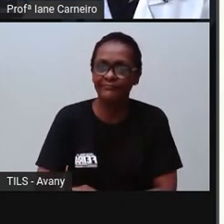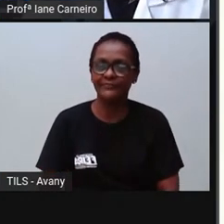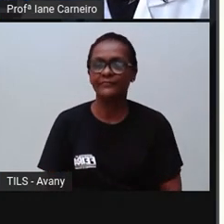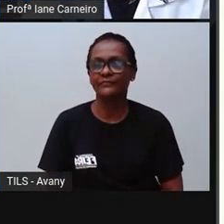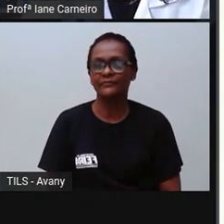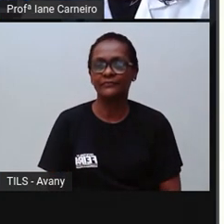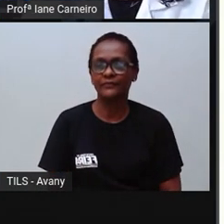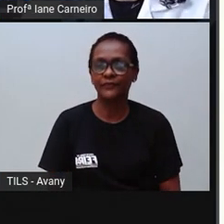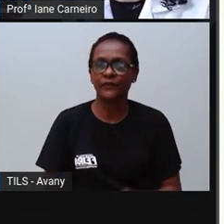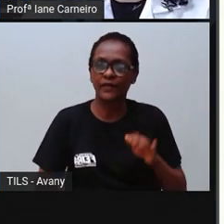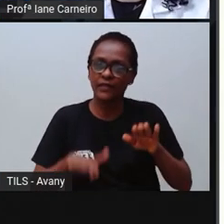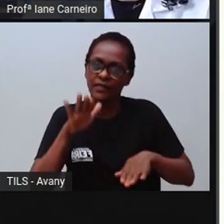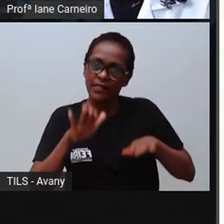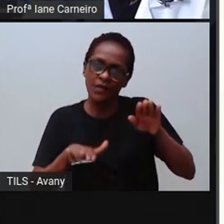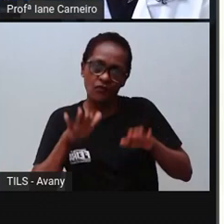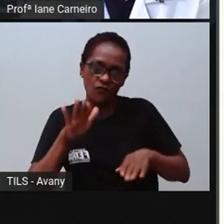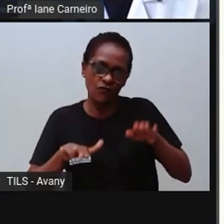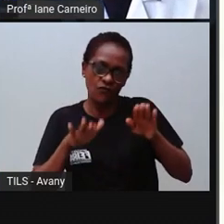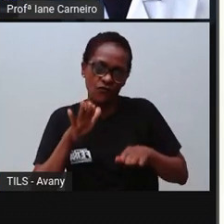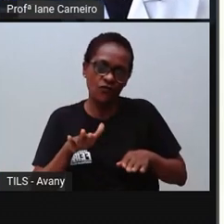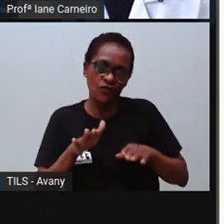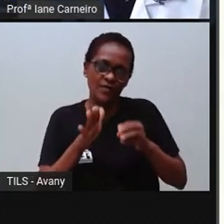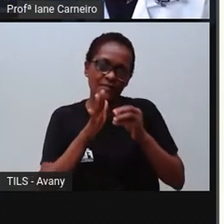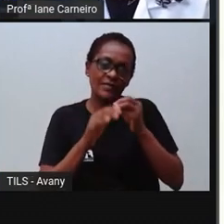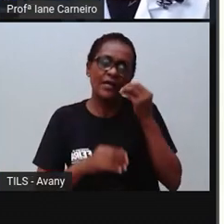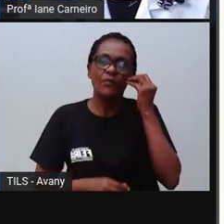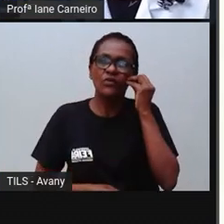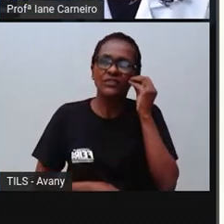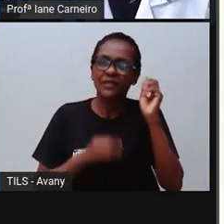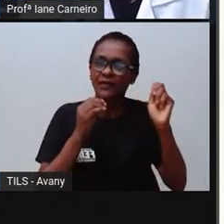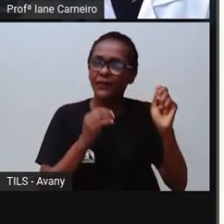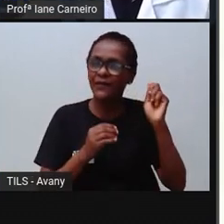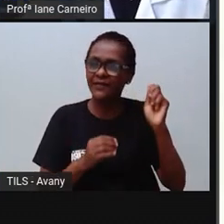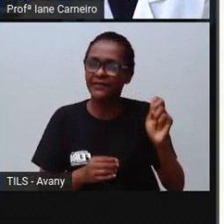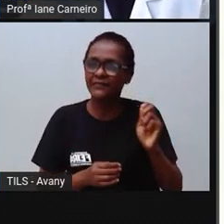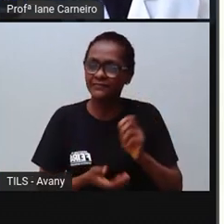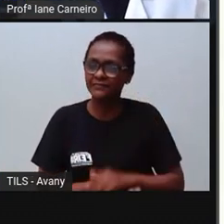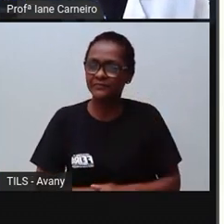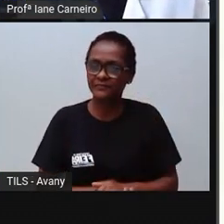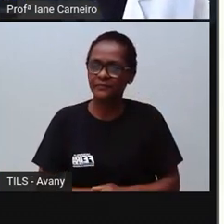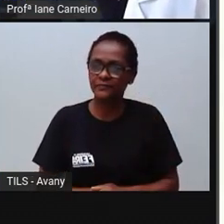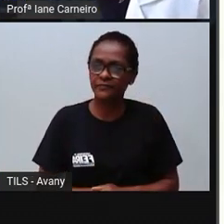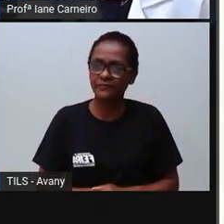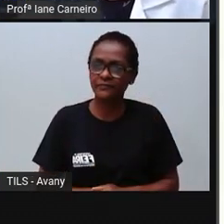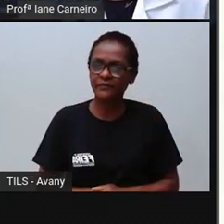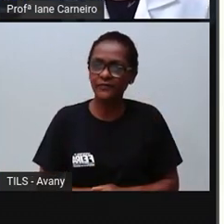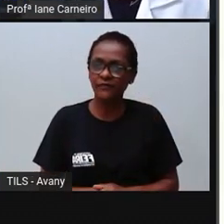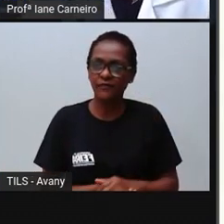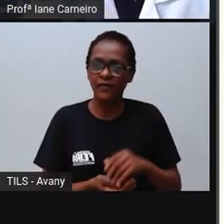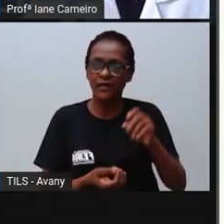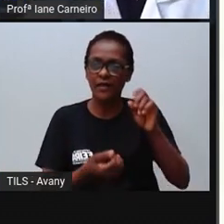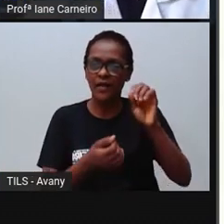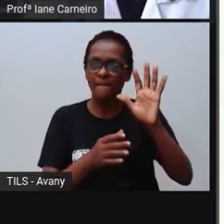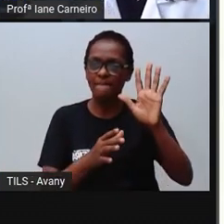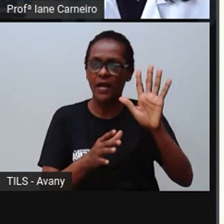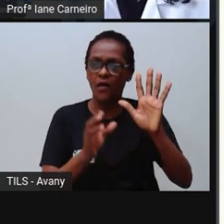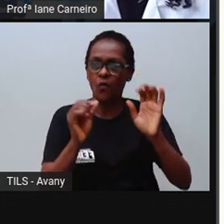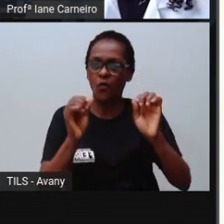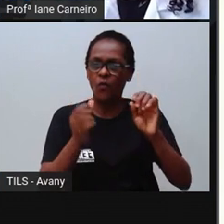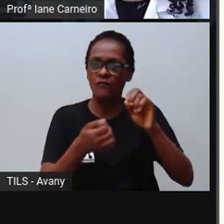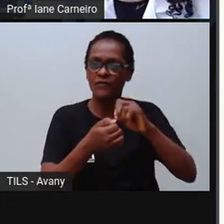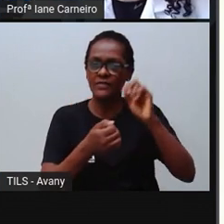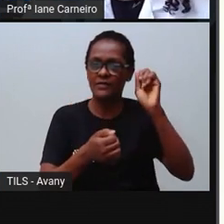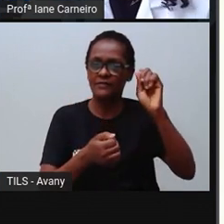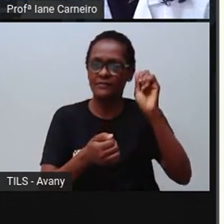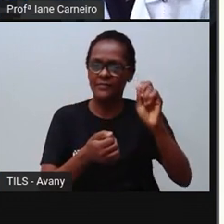Há outras formas de mostrares o que sentes. Podes fazer um desenho. Escrever como